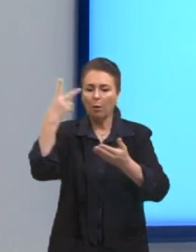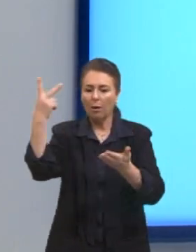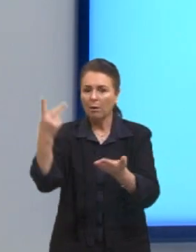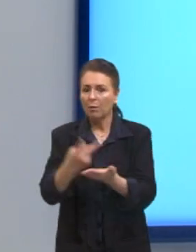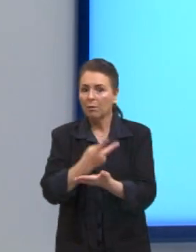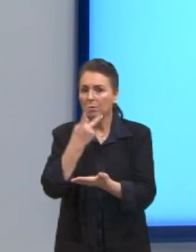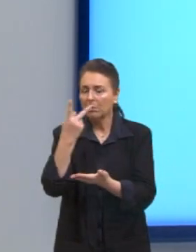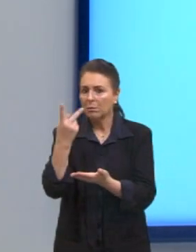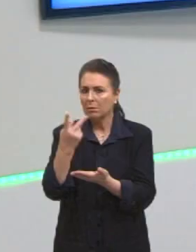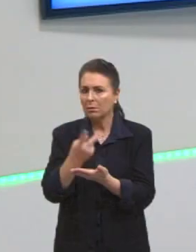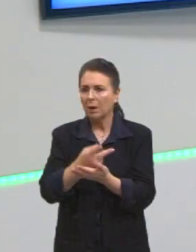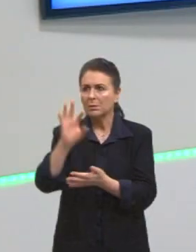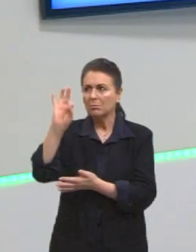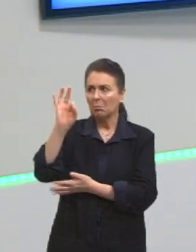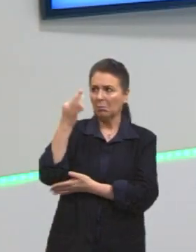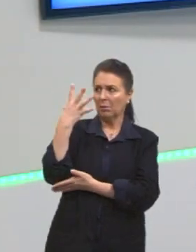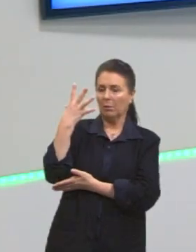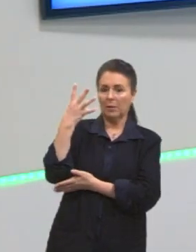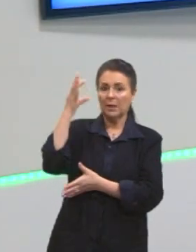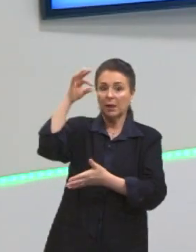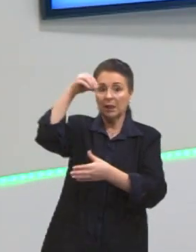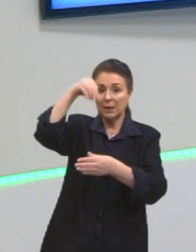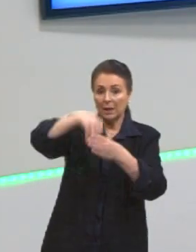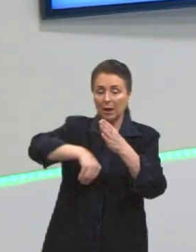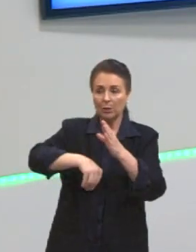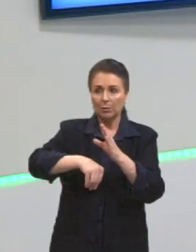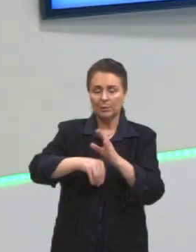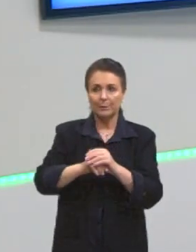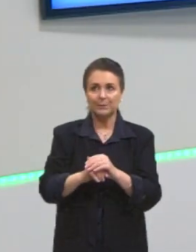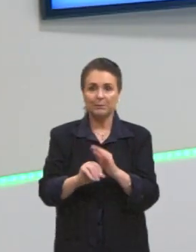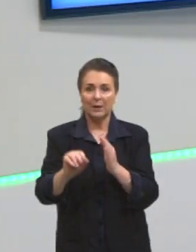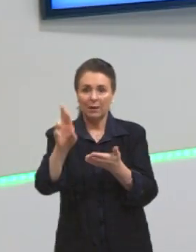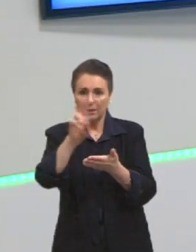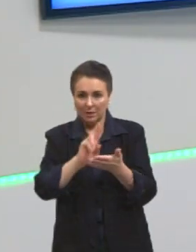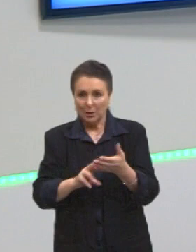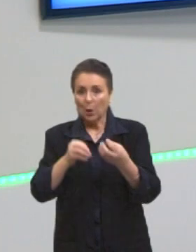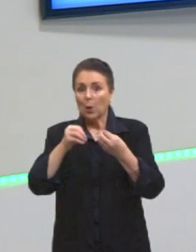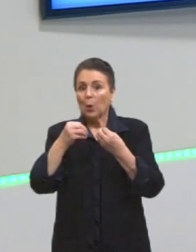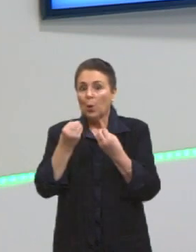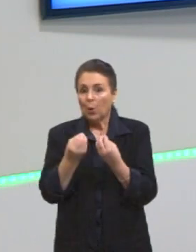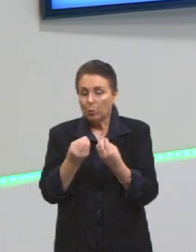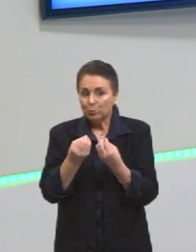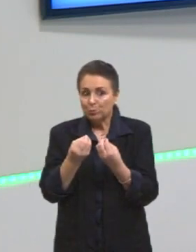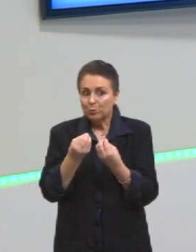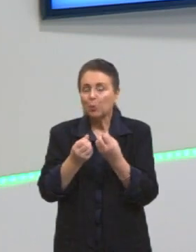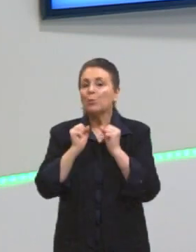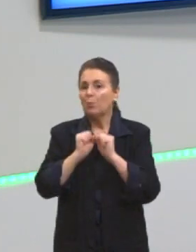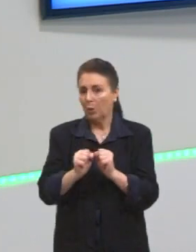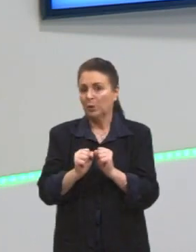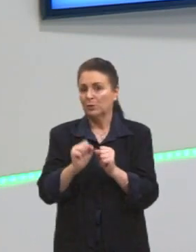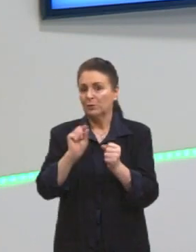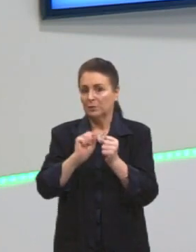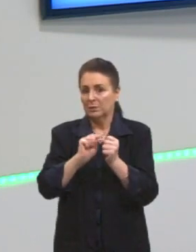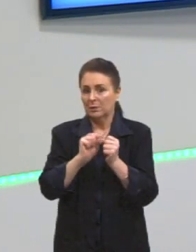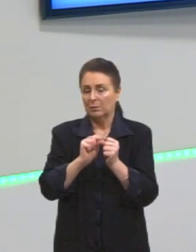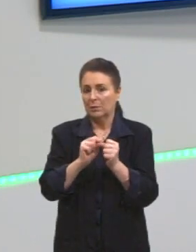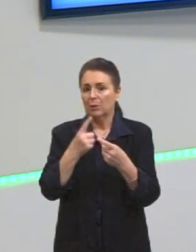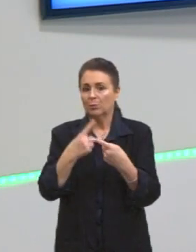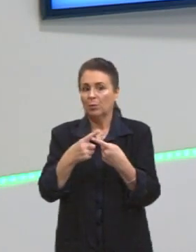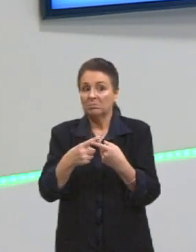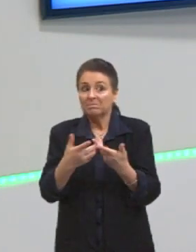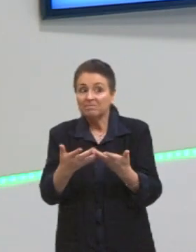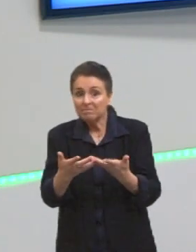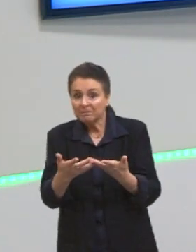acontecem esses fenômenos dentro da redação, ou como poderia acontecer. porque nem sempre